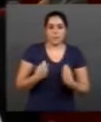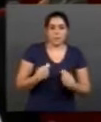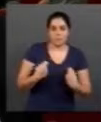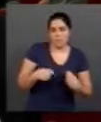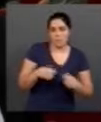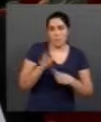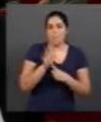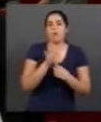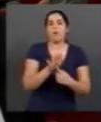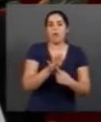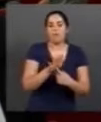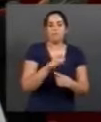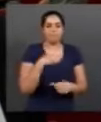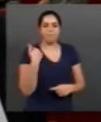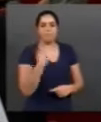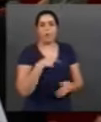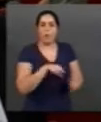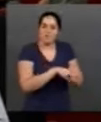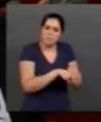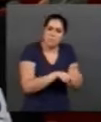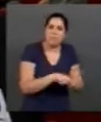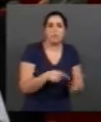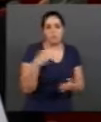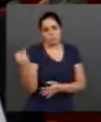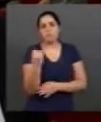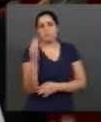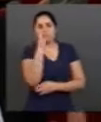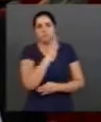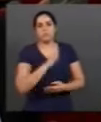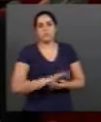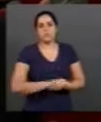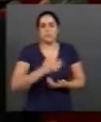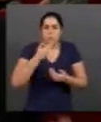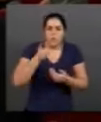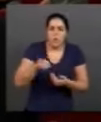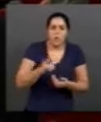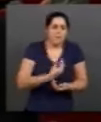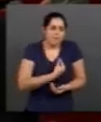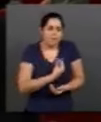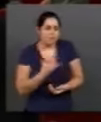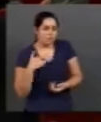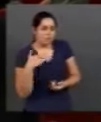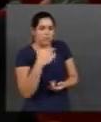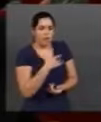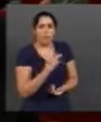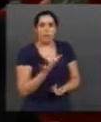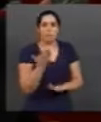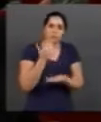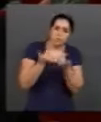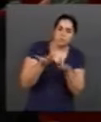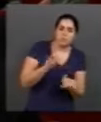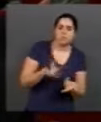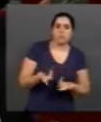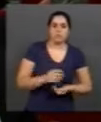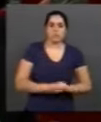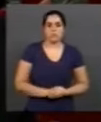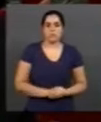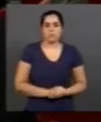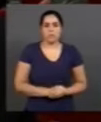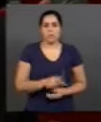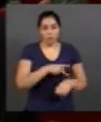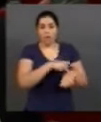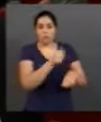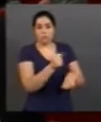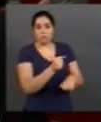país. A melhoria da qualidade de vida das pessoas, da área da saúde, da área do alimento, vem muito da pós